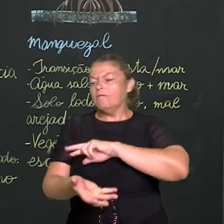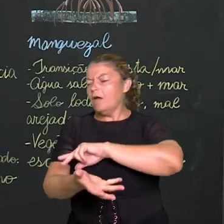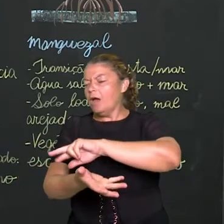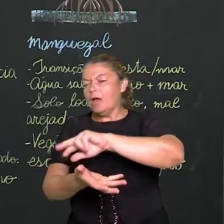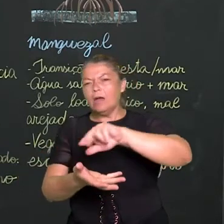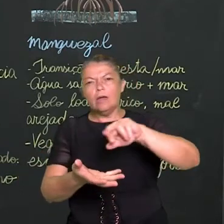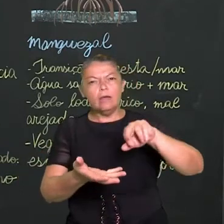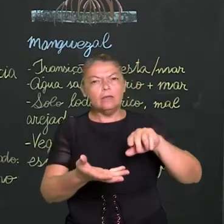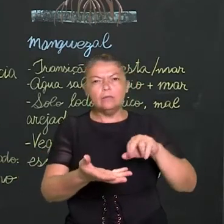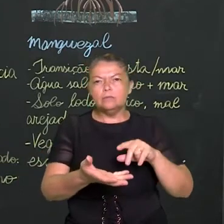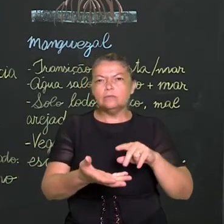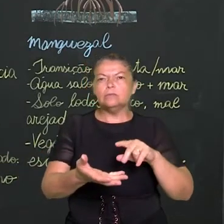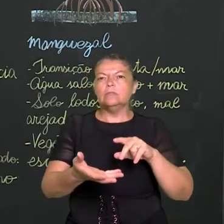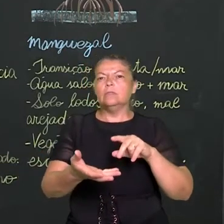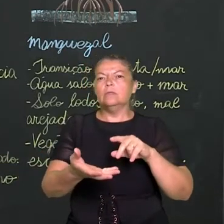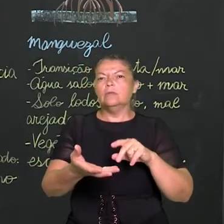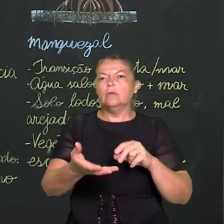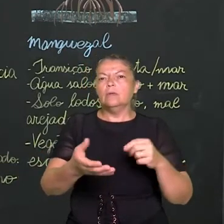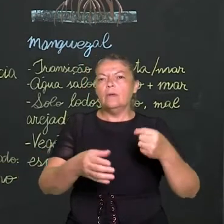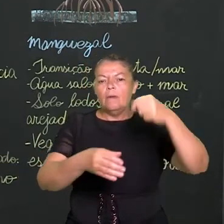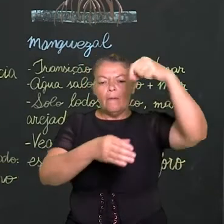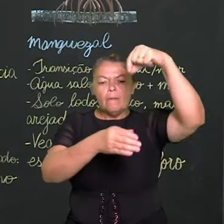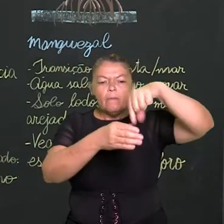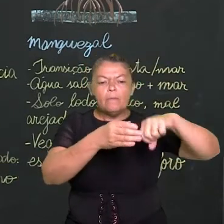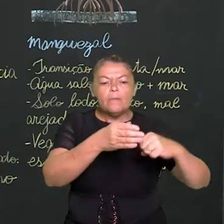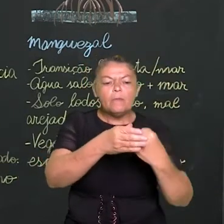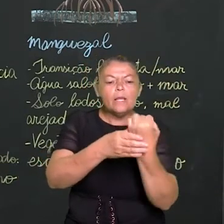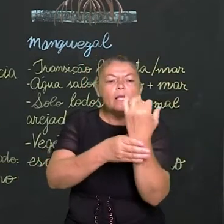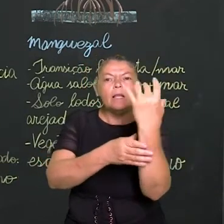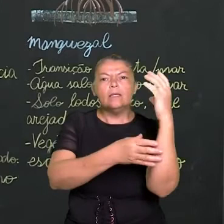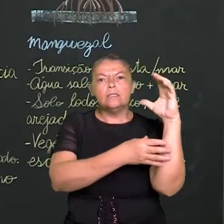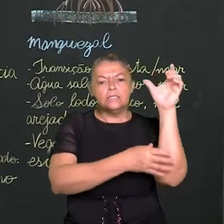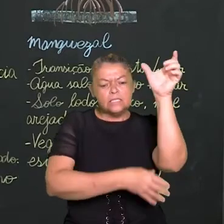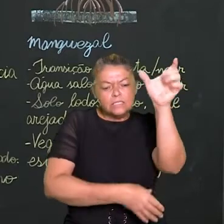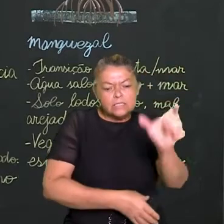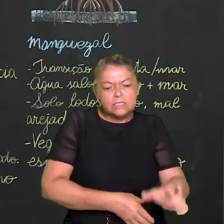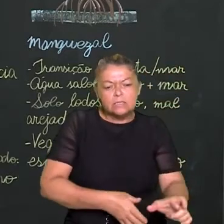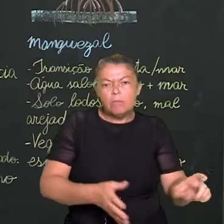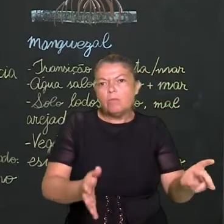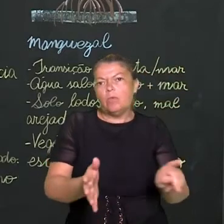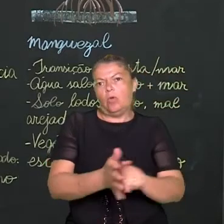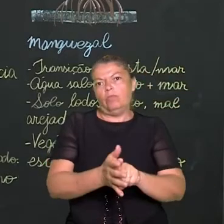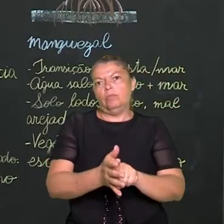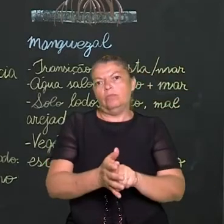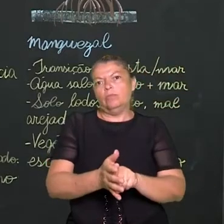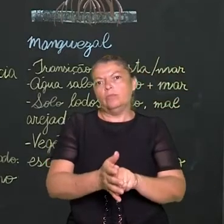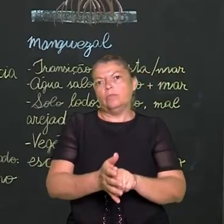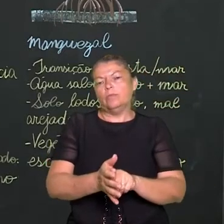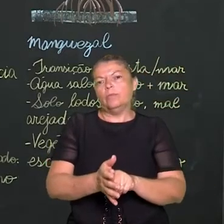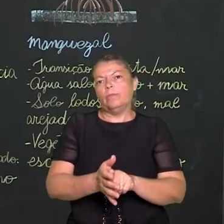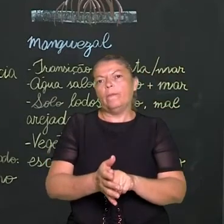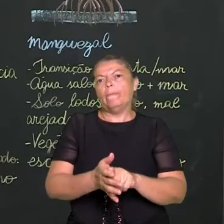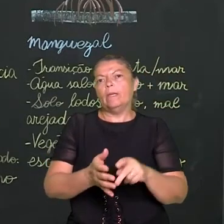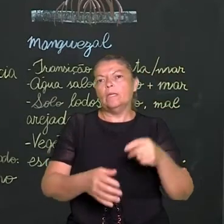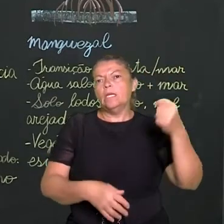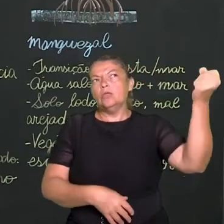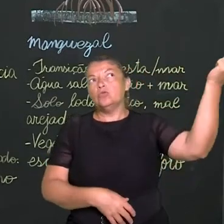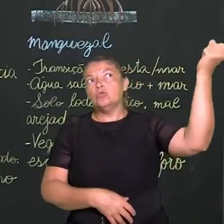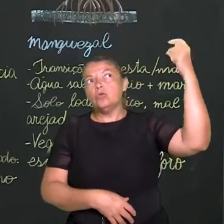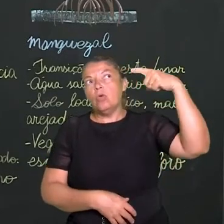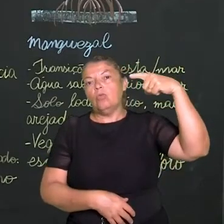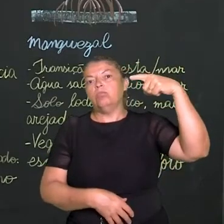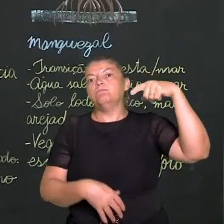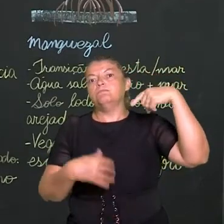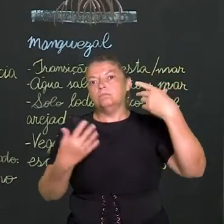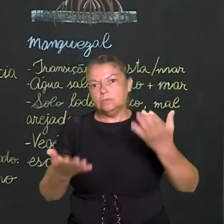cactos, de suculentas, que são plantas que têm tolerância ao ambiente mais seco. A gente chama de xerófitas. Se a